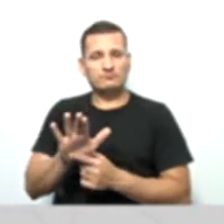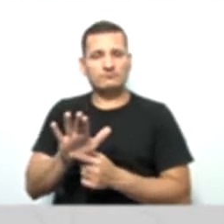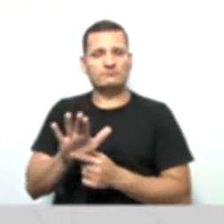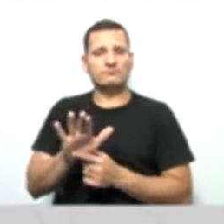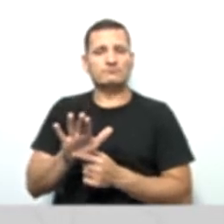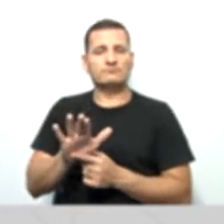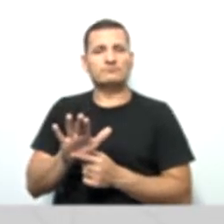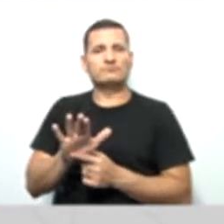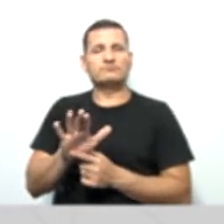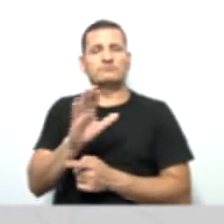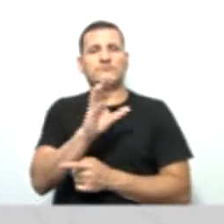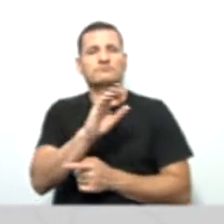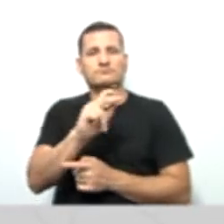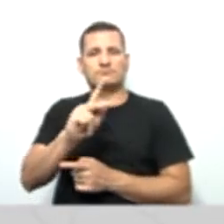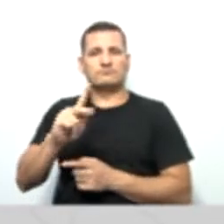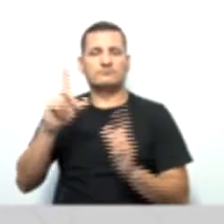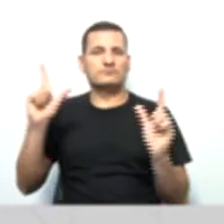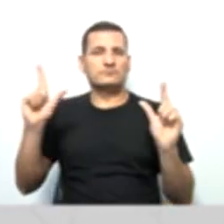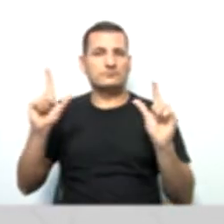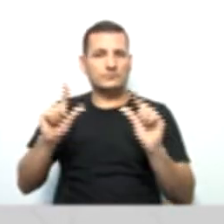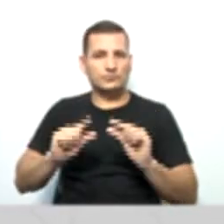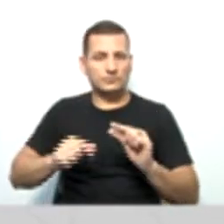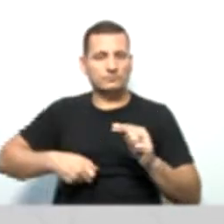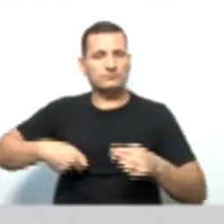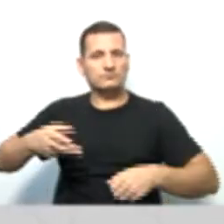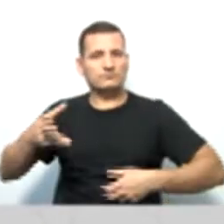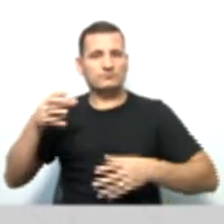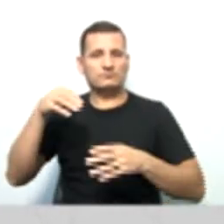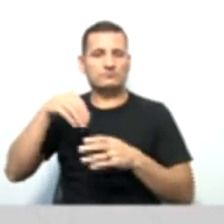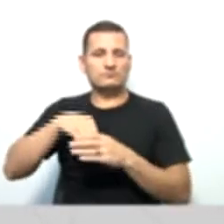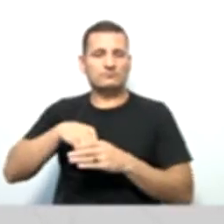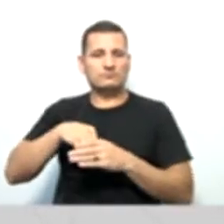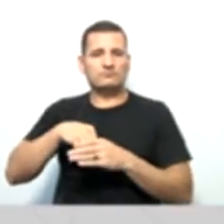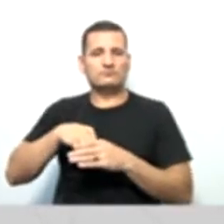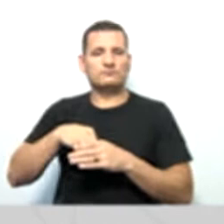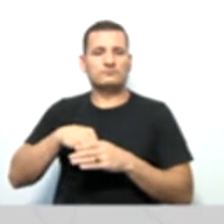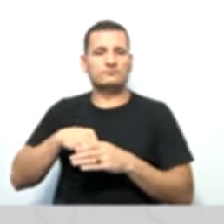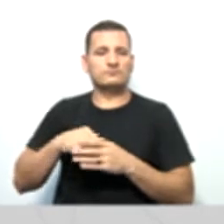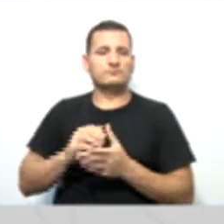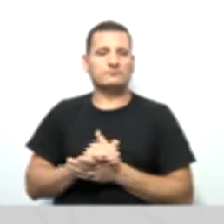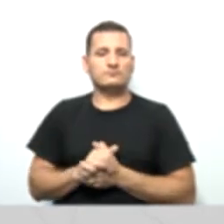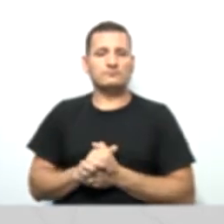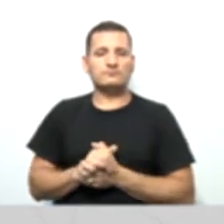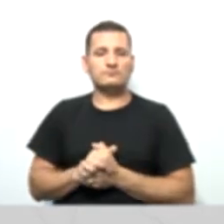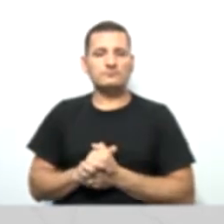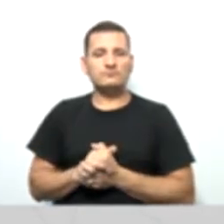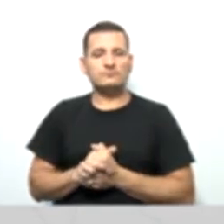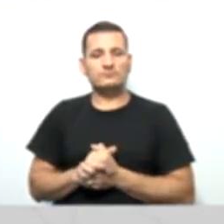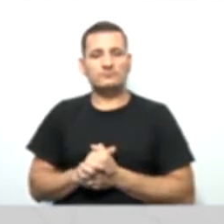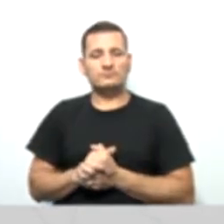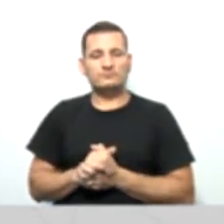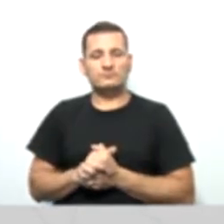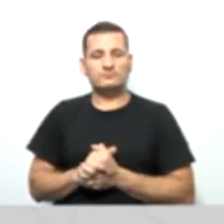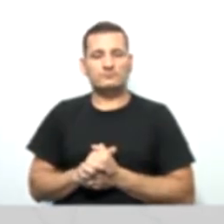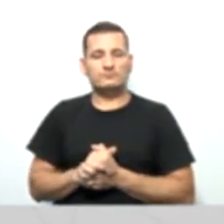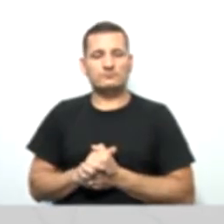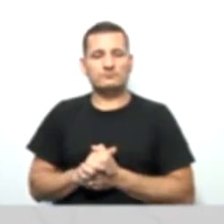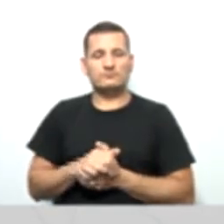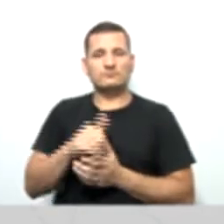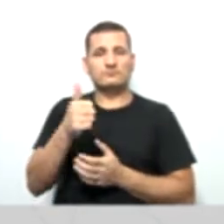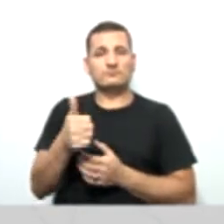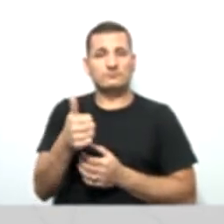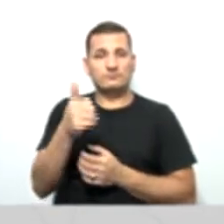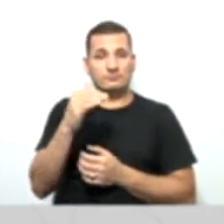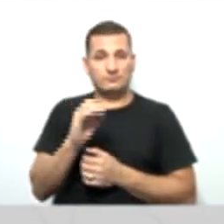A cooperativa a diminuir aí os custos dentro do financeiro da sua cooperativa. Décimo,